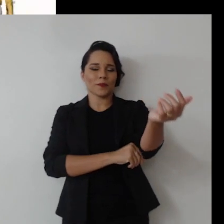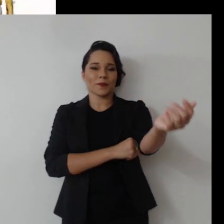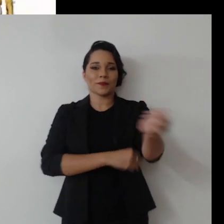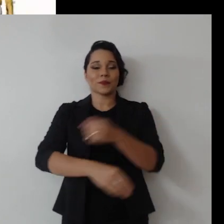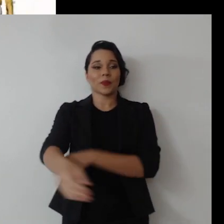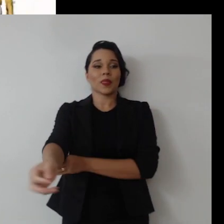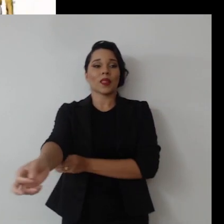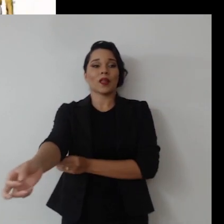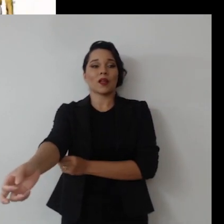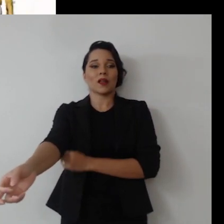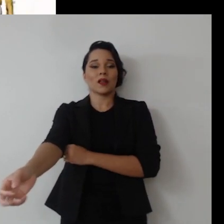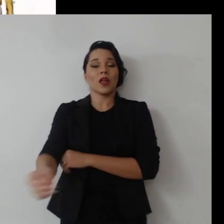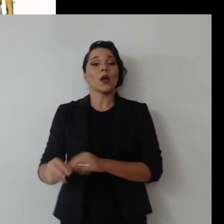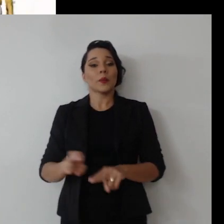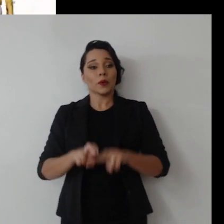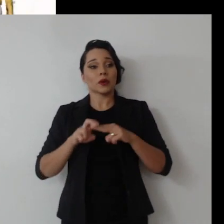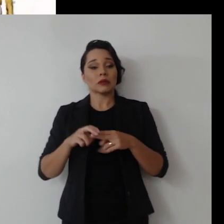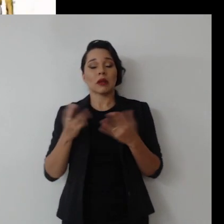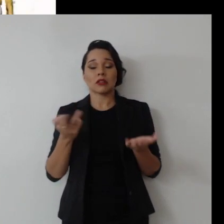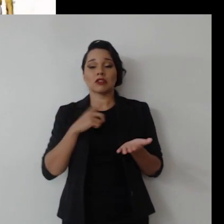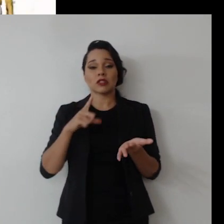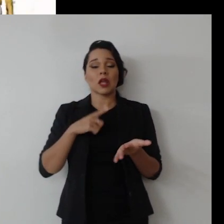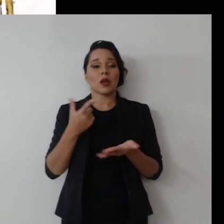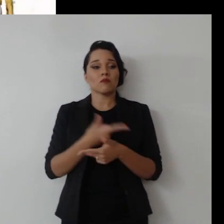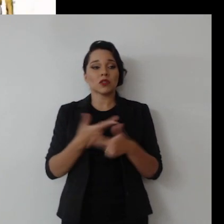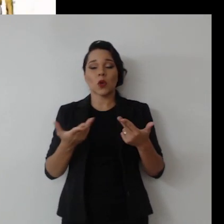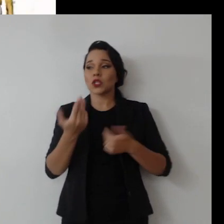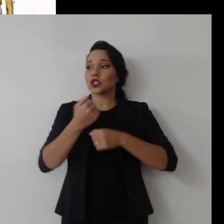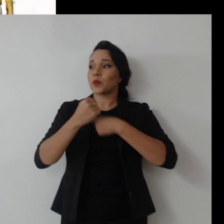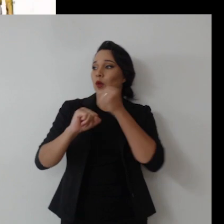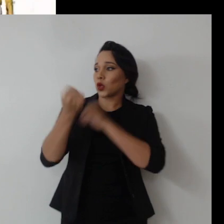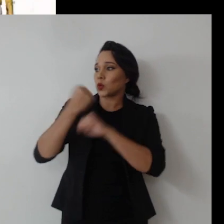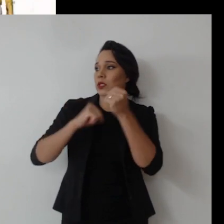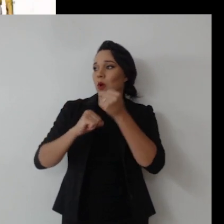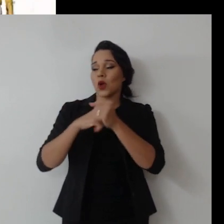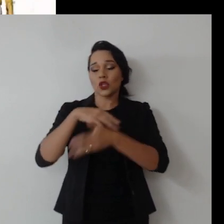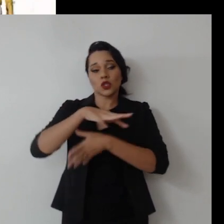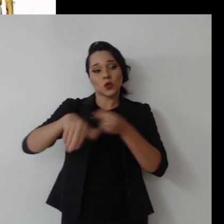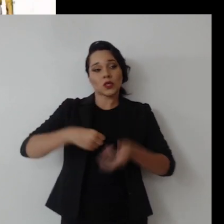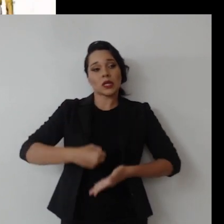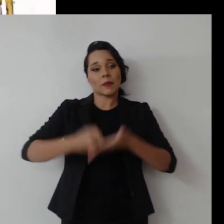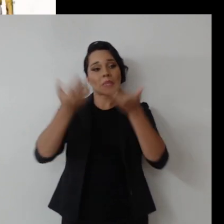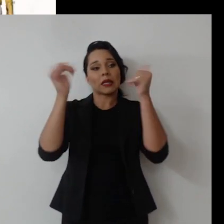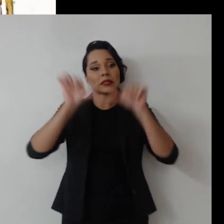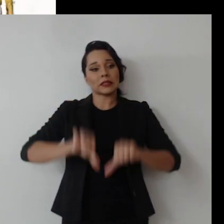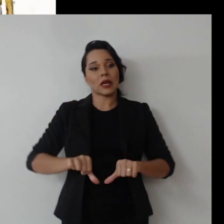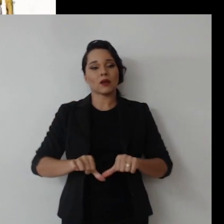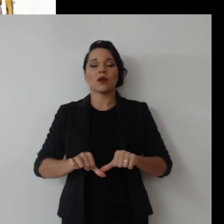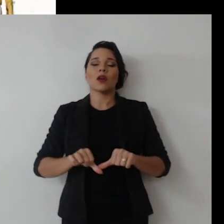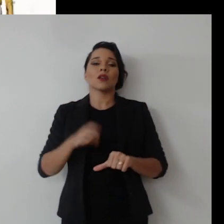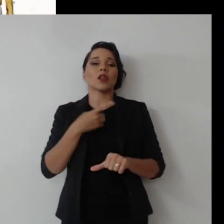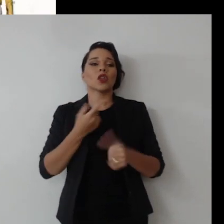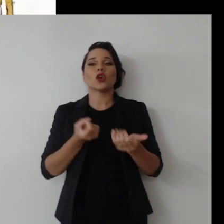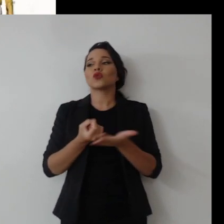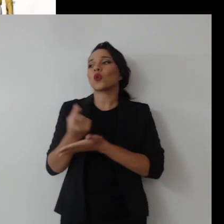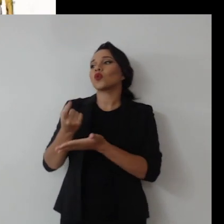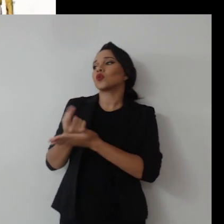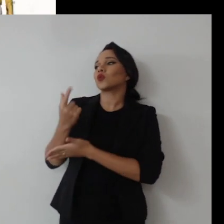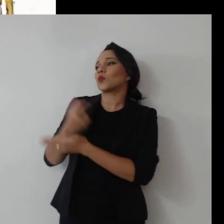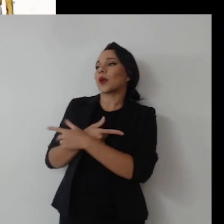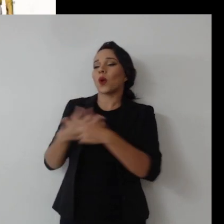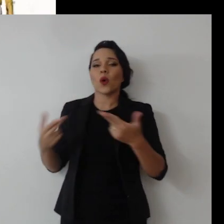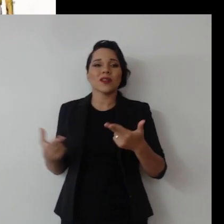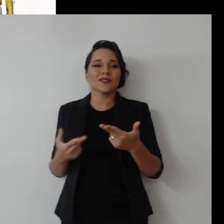razão da gente ter uma matriz produtiva insustentável, naturalmente, o nosso padrão de consumo passou a ser